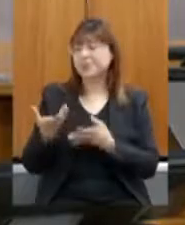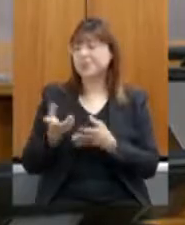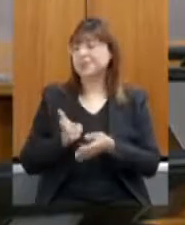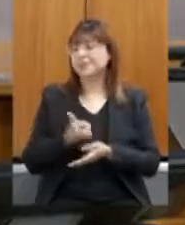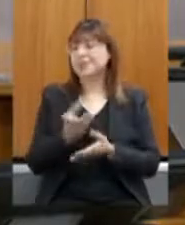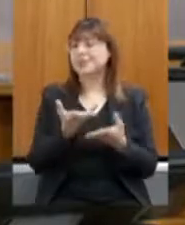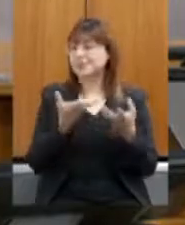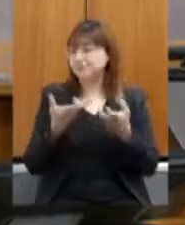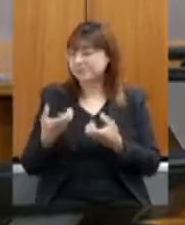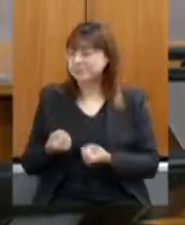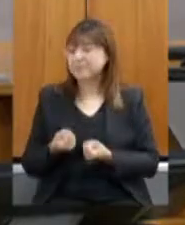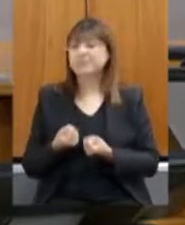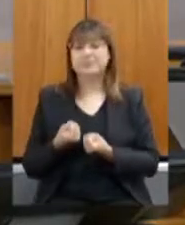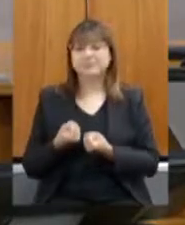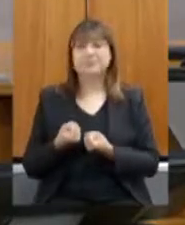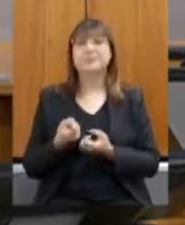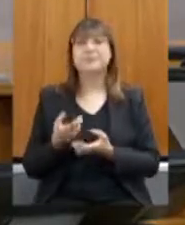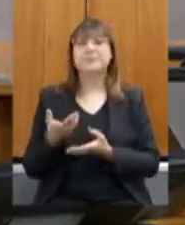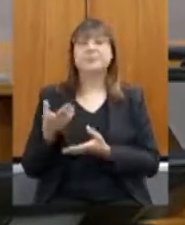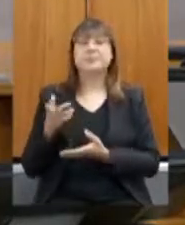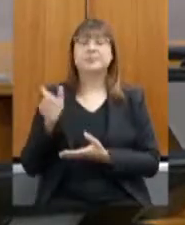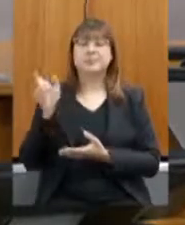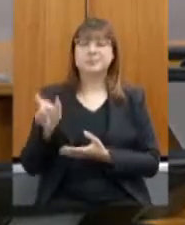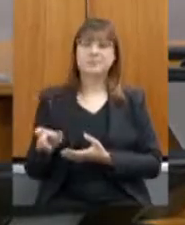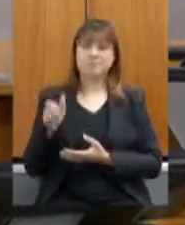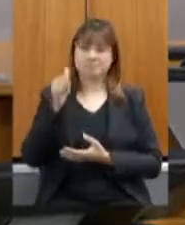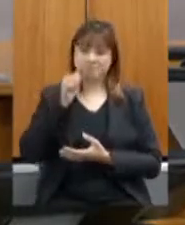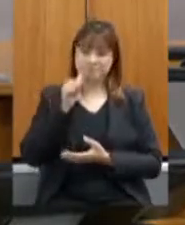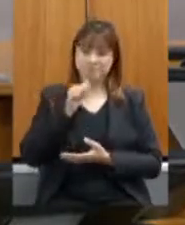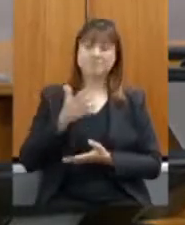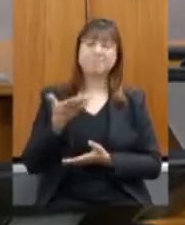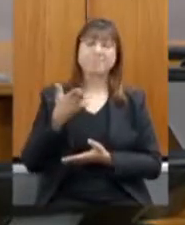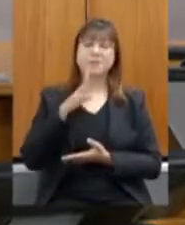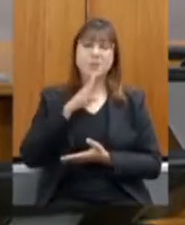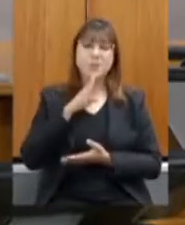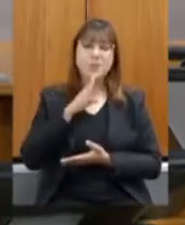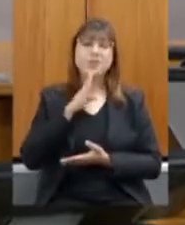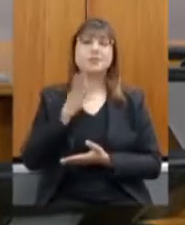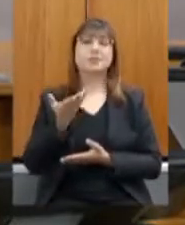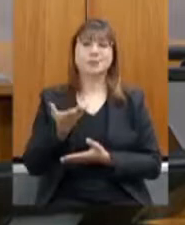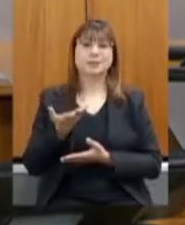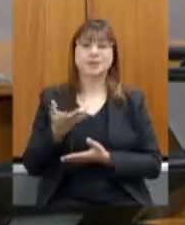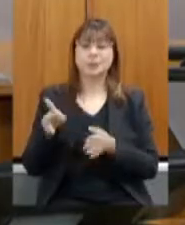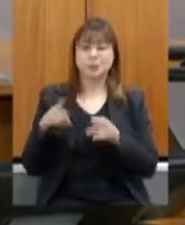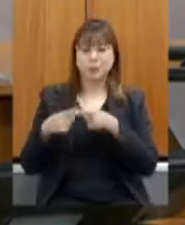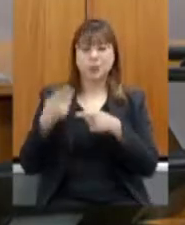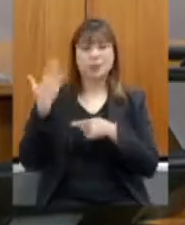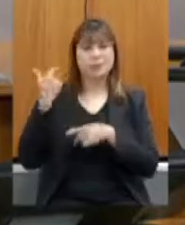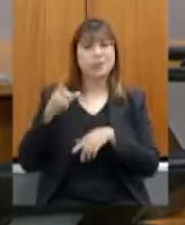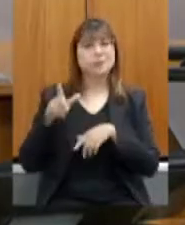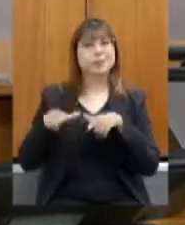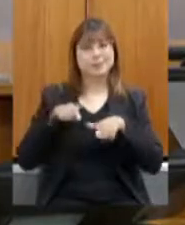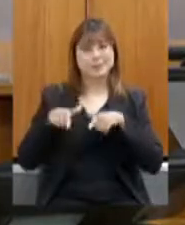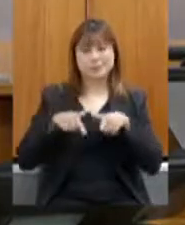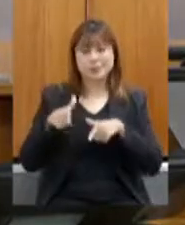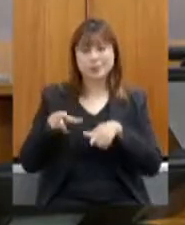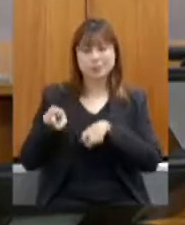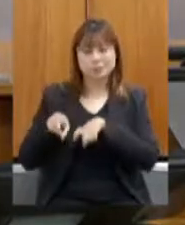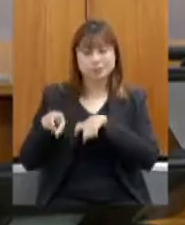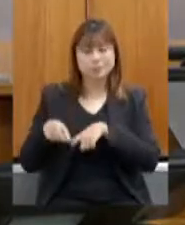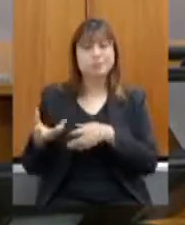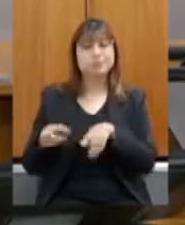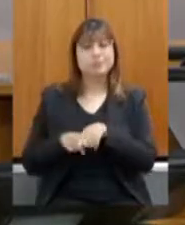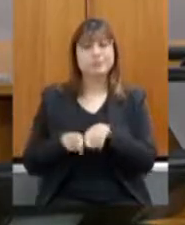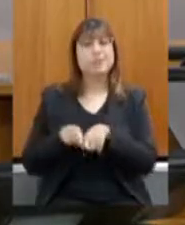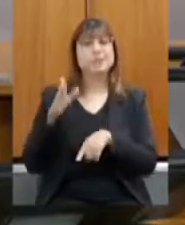atendidas, e você, como produtora rural, sabe a dificuldade que é, eu também sou, e vendo